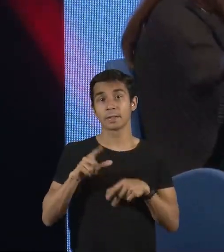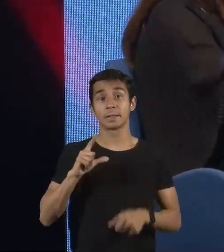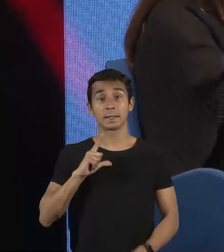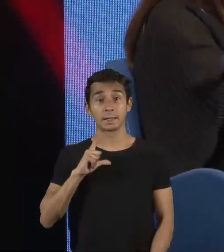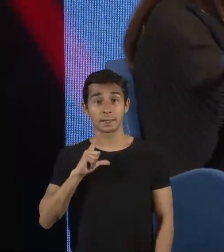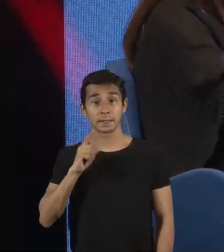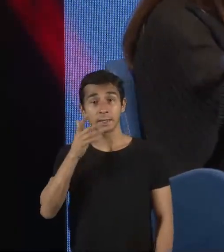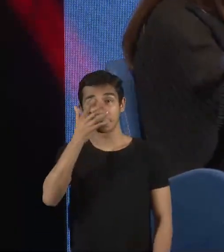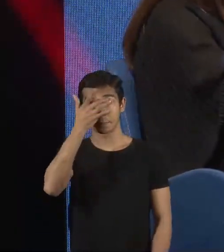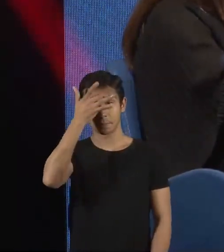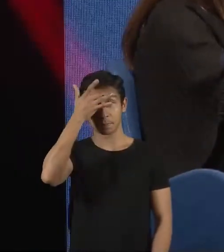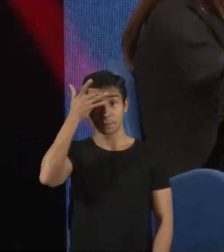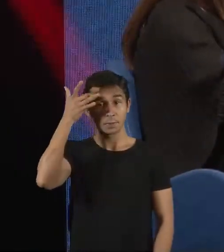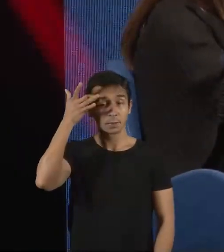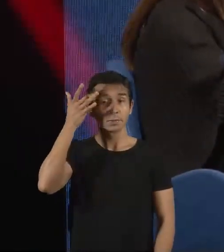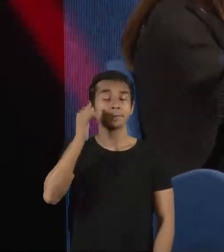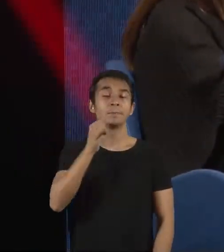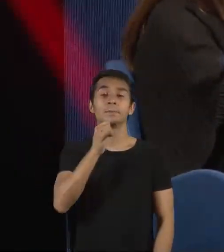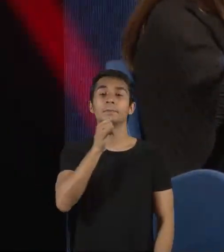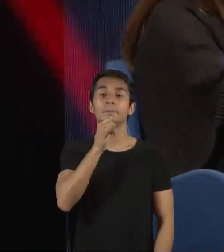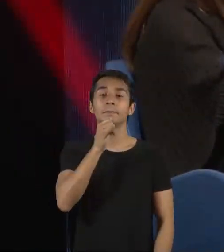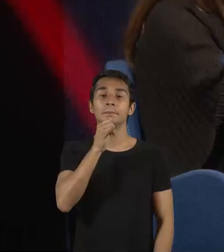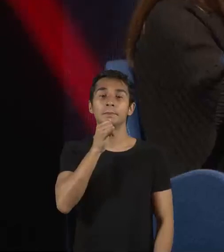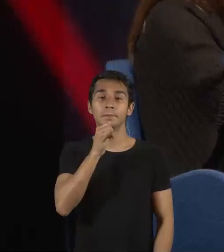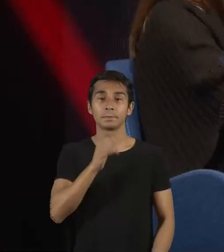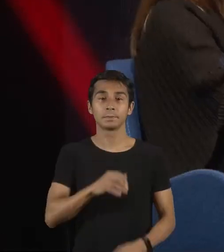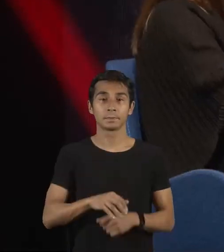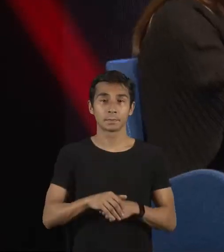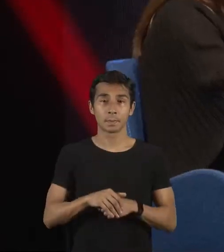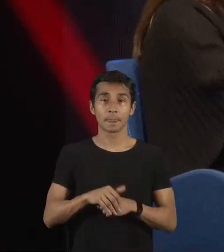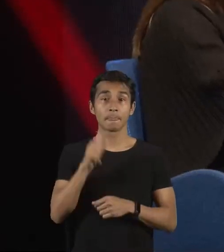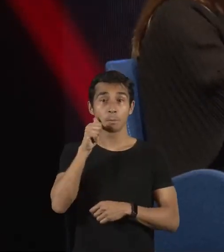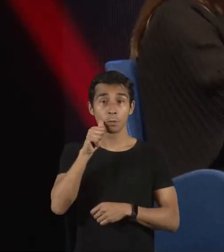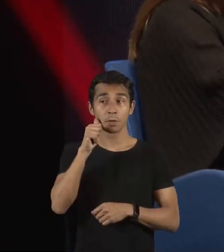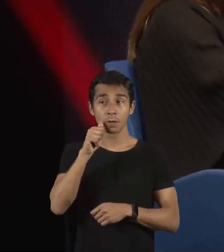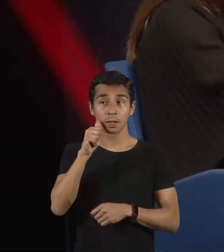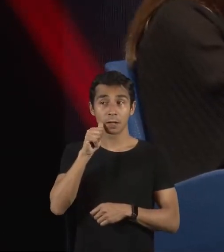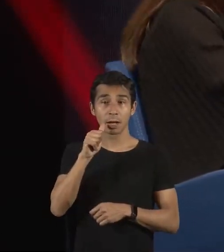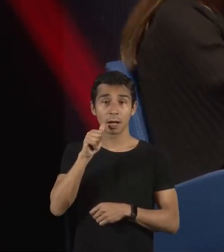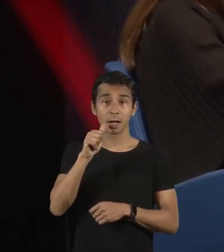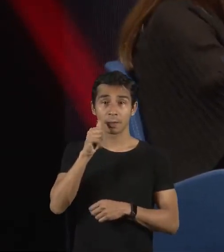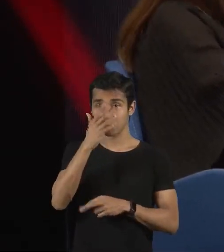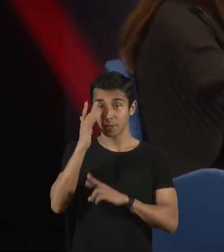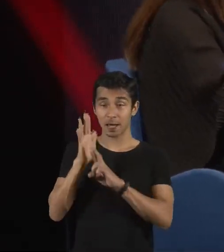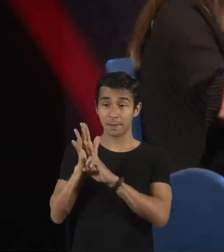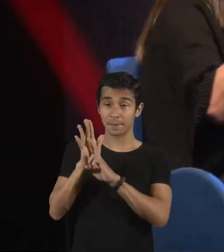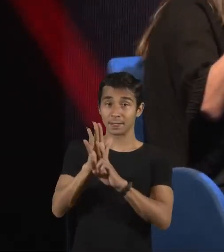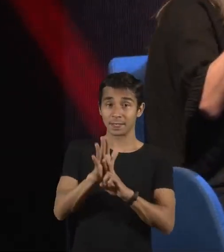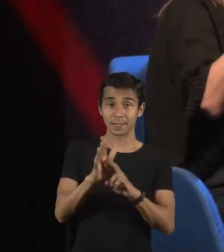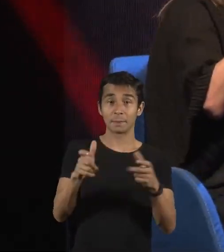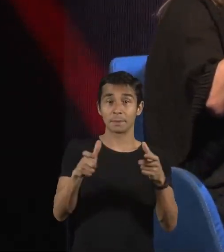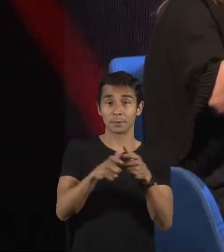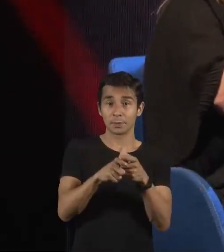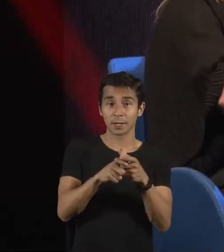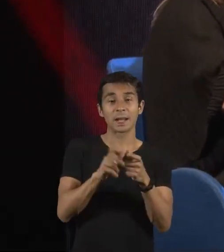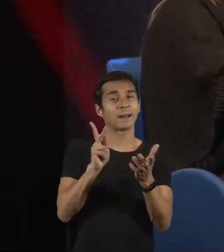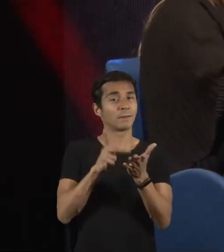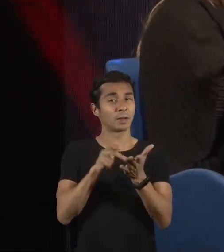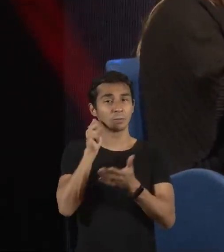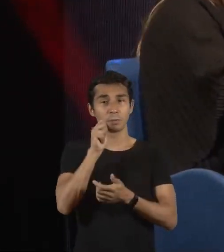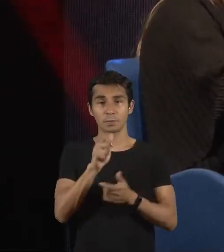pessoas que representam aquela minoria, no caso da mulher não é minoria, ou pessoas que representam aquele